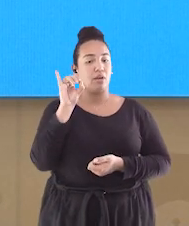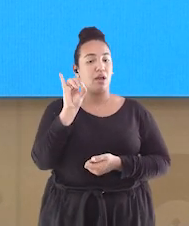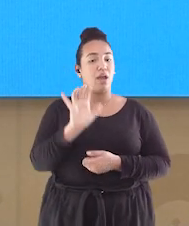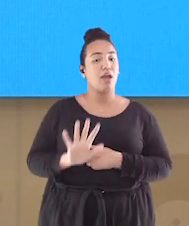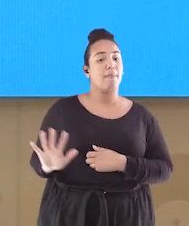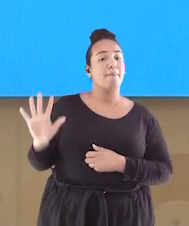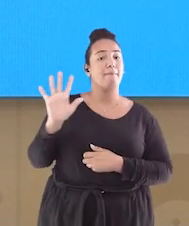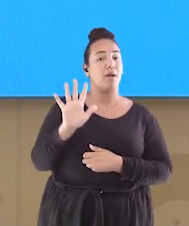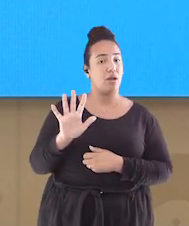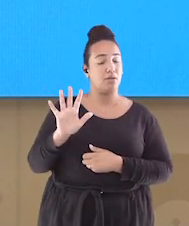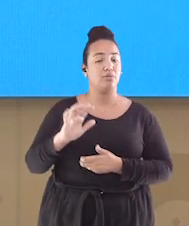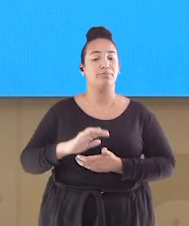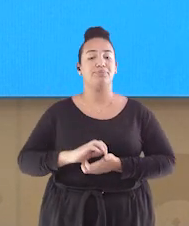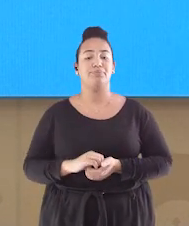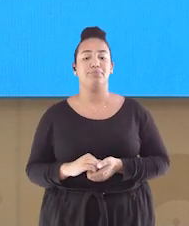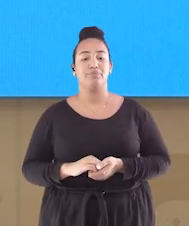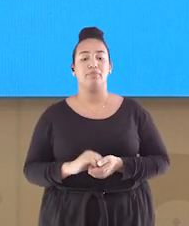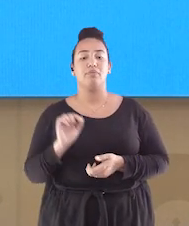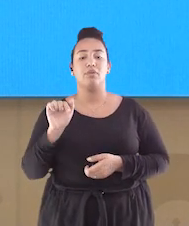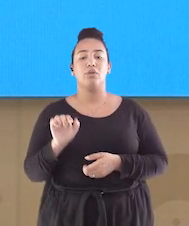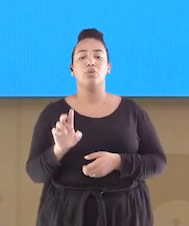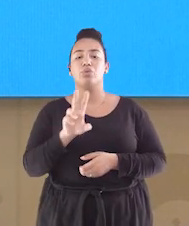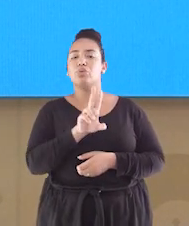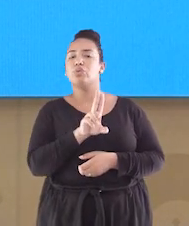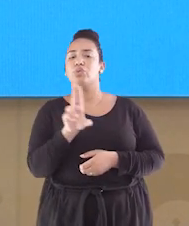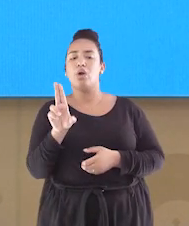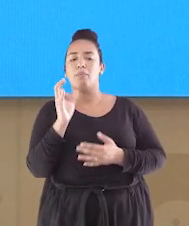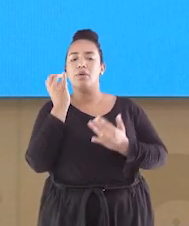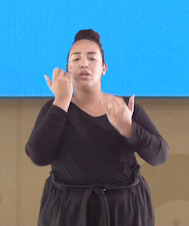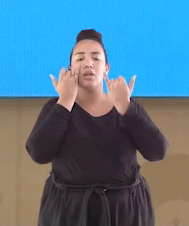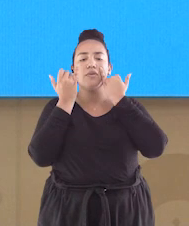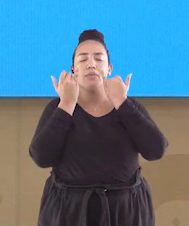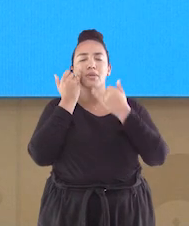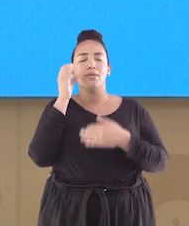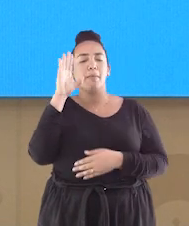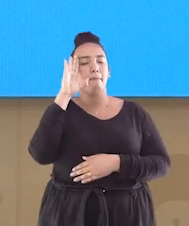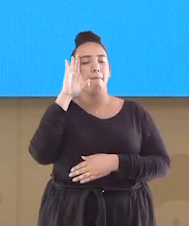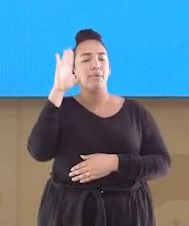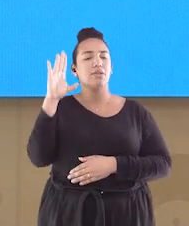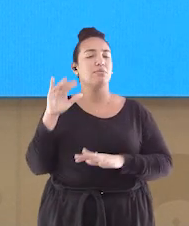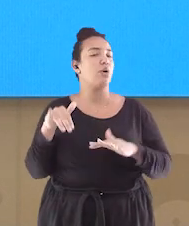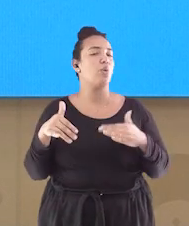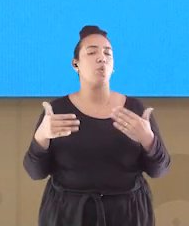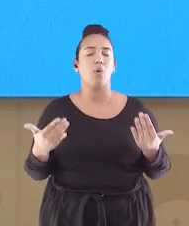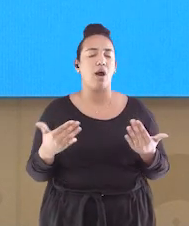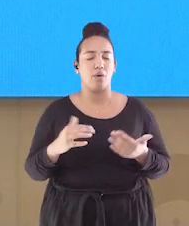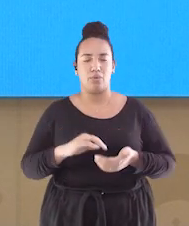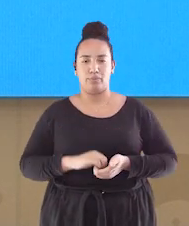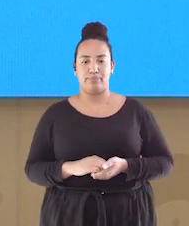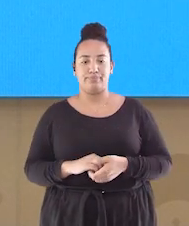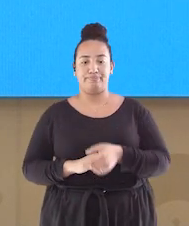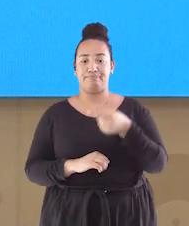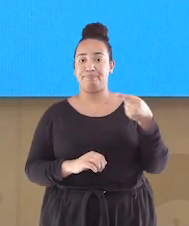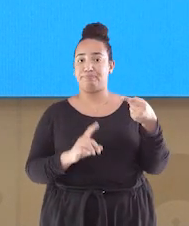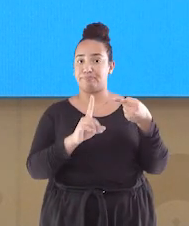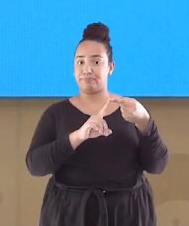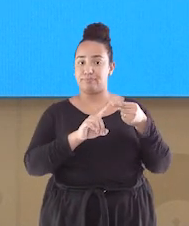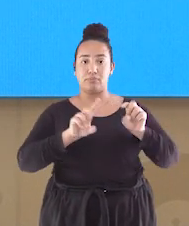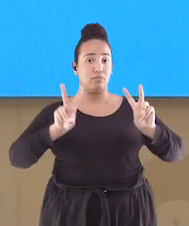Veja a imagem ao lado. Qual o nome da notícia de destaque da capa do jornal?